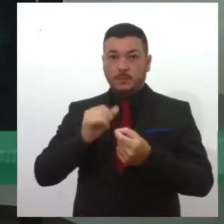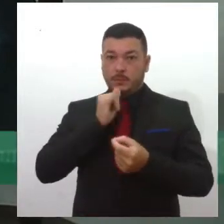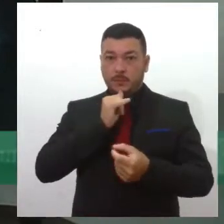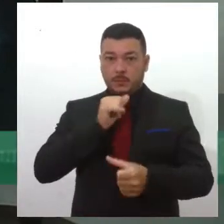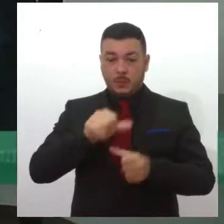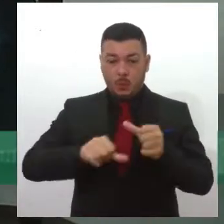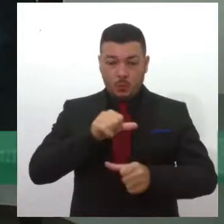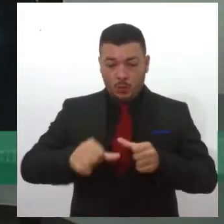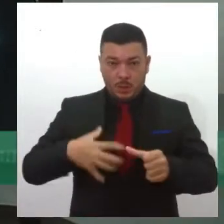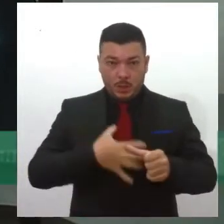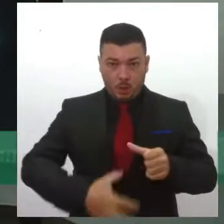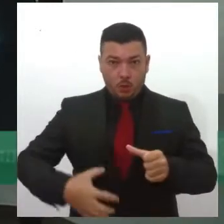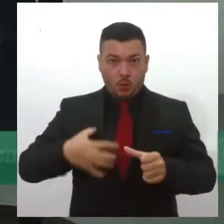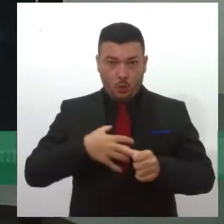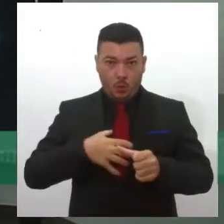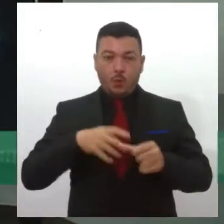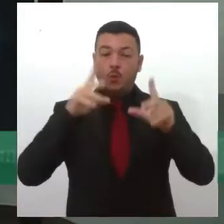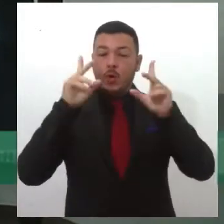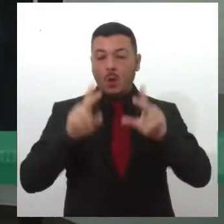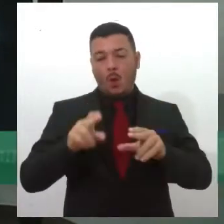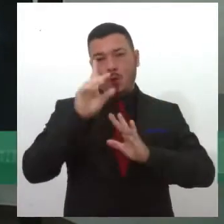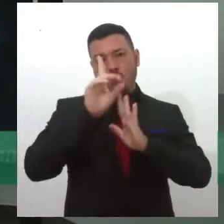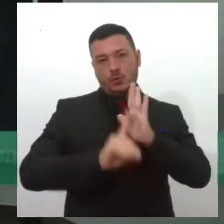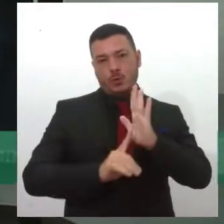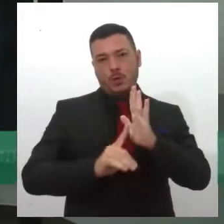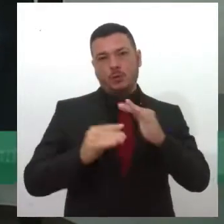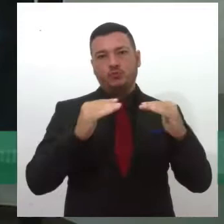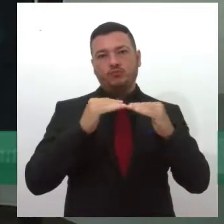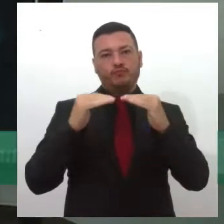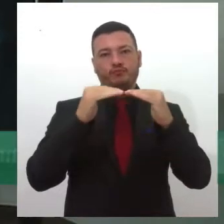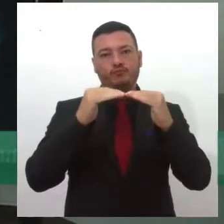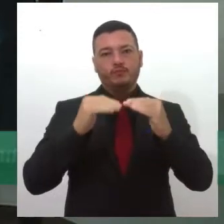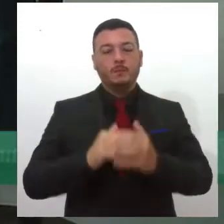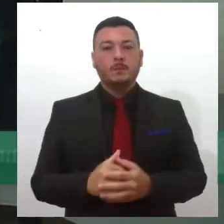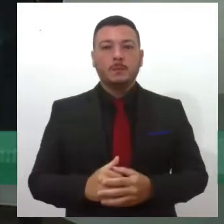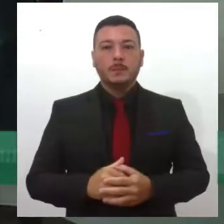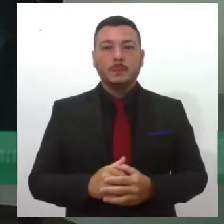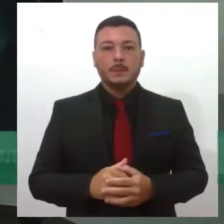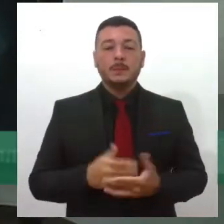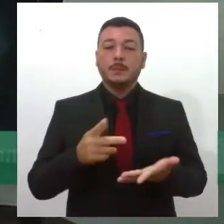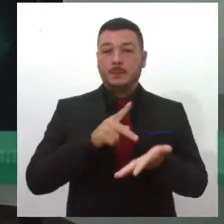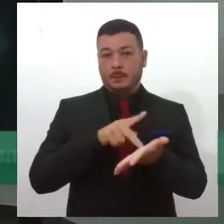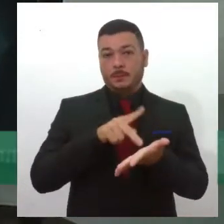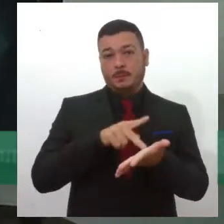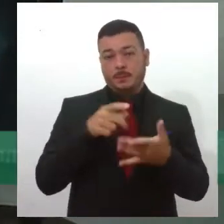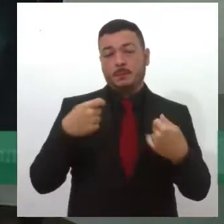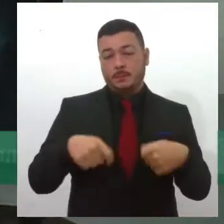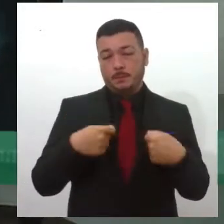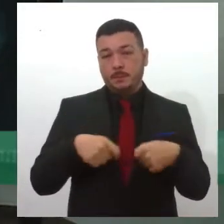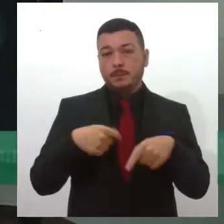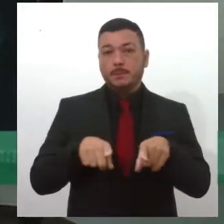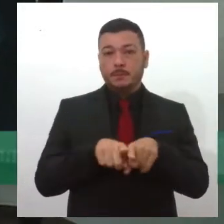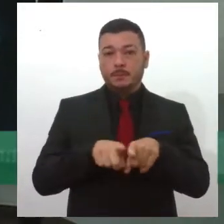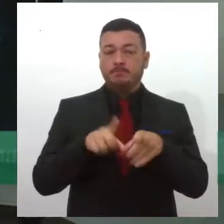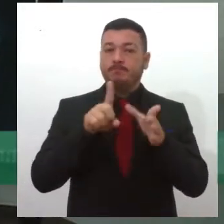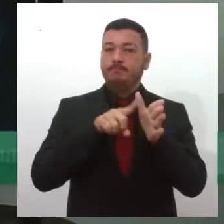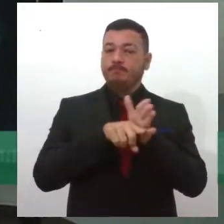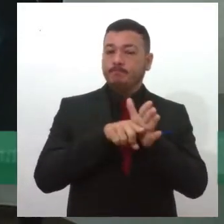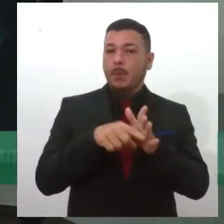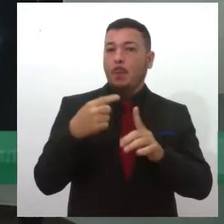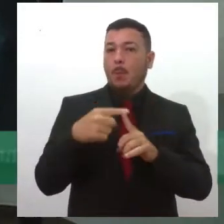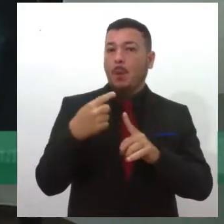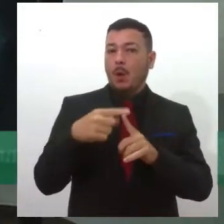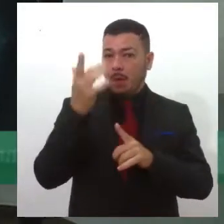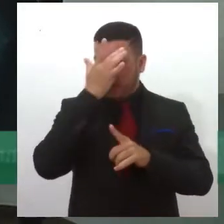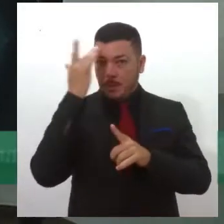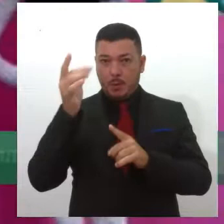também se beneficie com esses direitos. Que, na verdade, é uma necessidade, uma vez que a pessoa